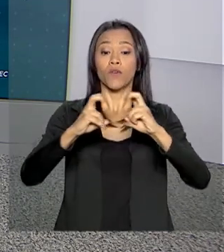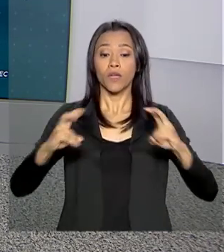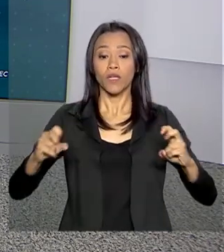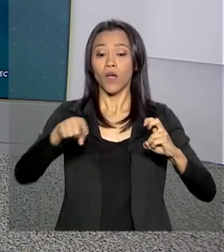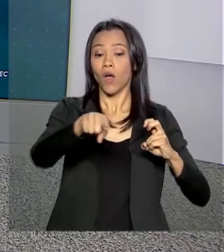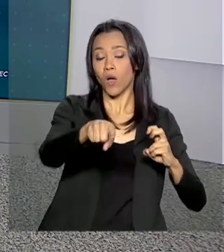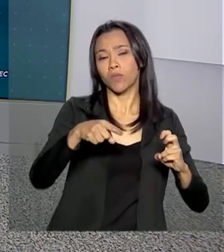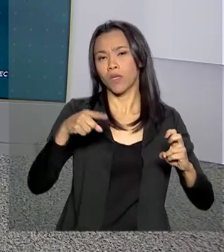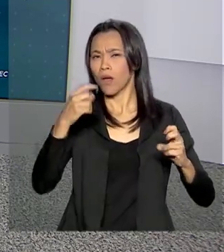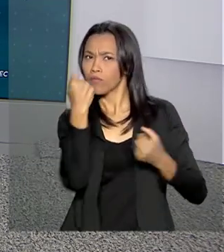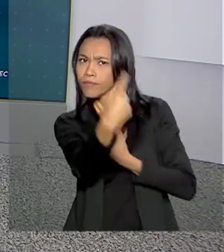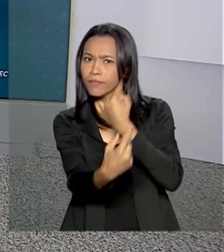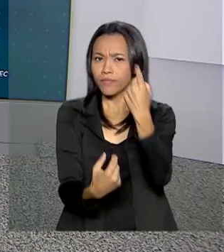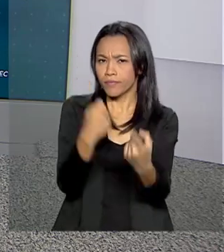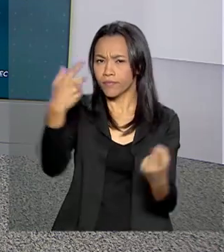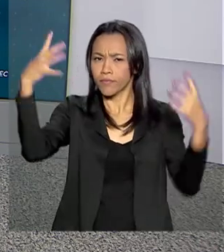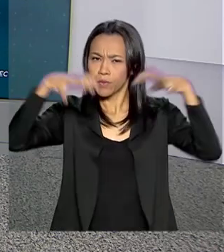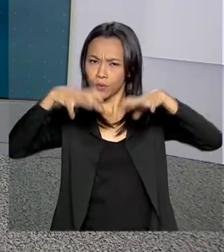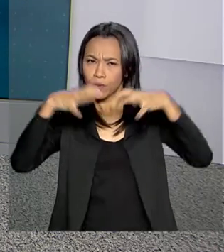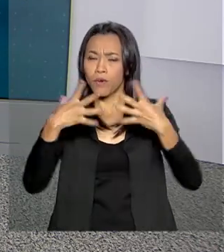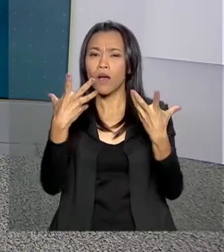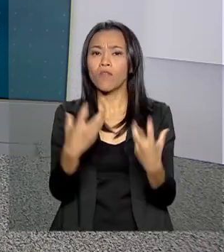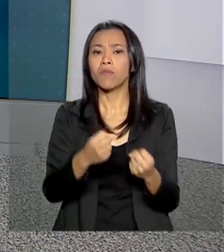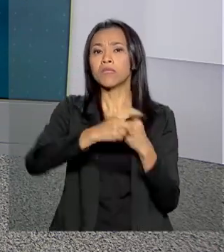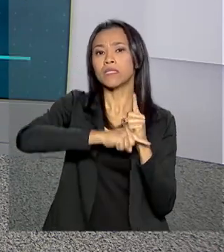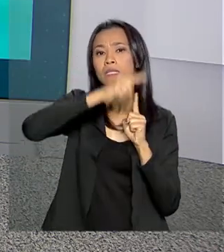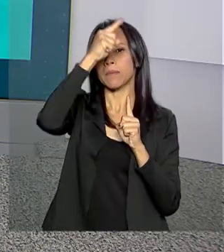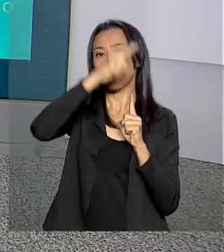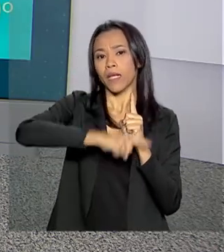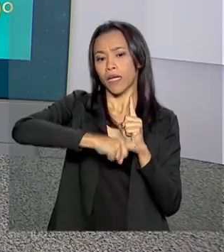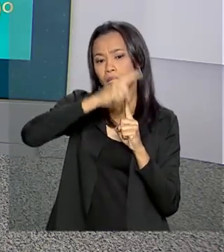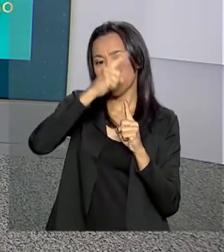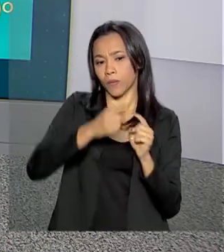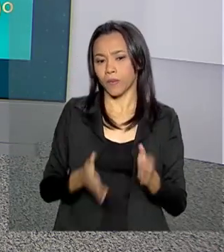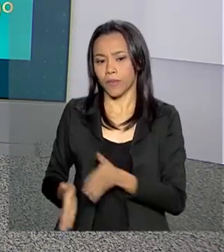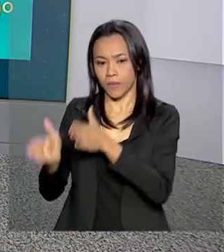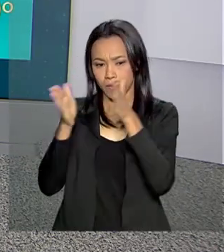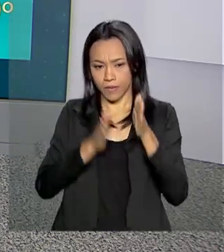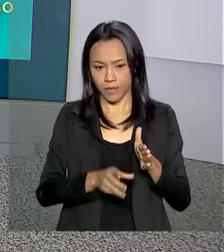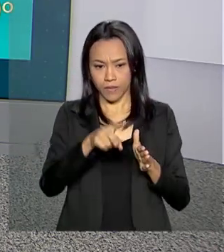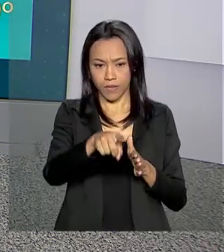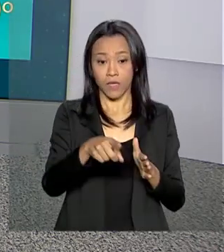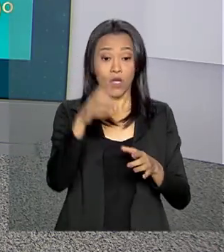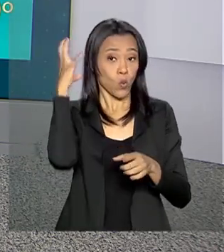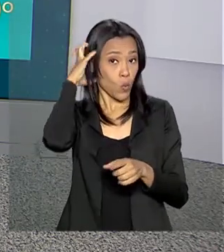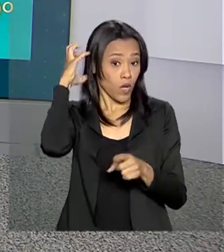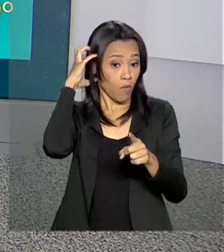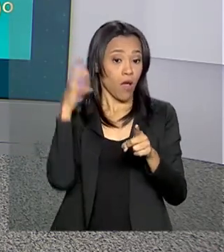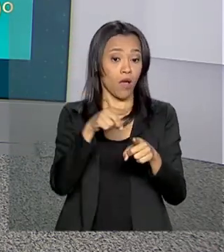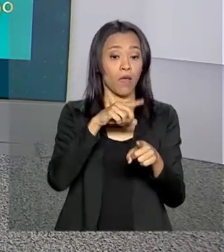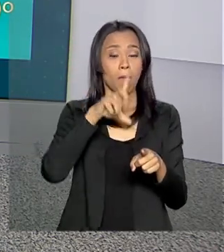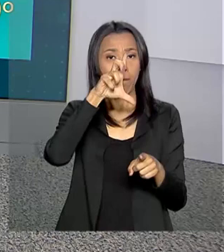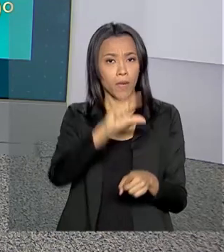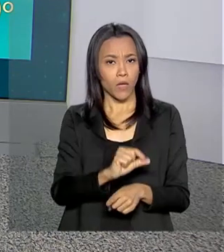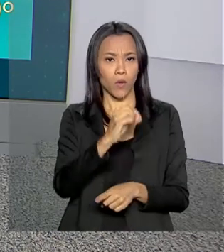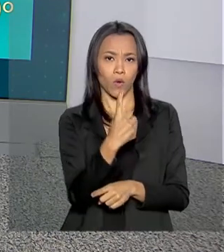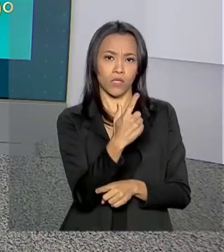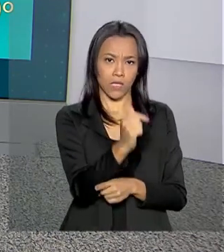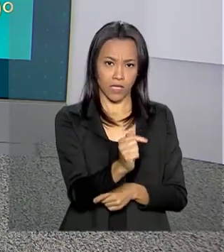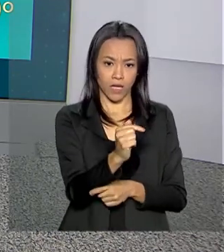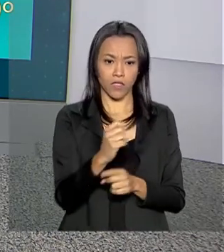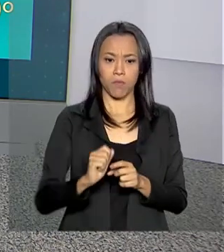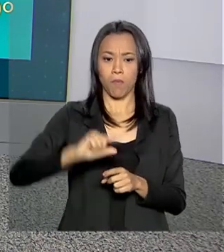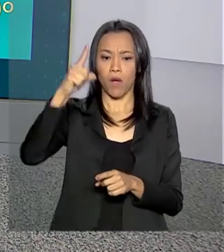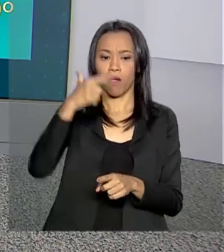chuvas isoladas. Vamos, agora, às temperaturas, às mínimas e máximas. Olha só, em Cuiabá, os termômetros marcam mínima de 17,